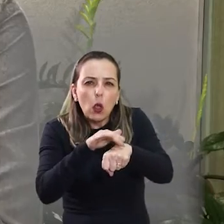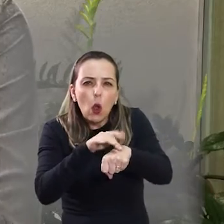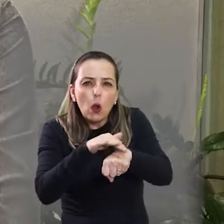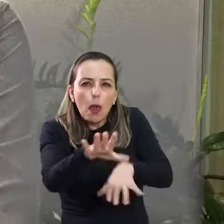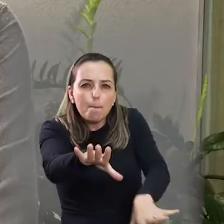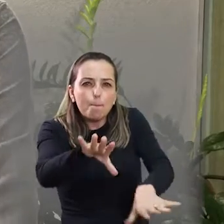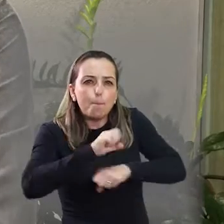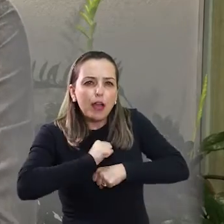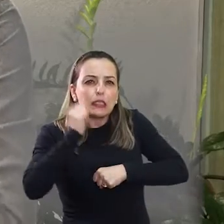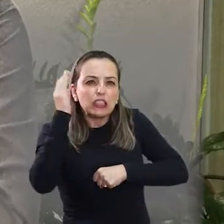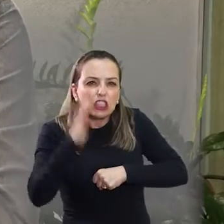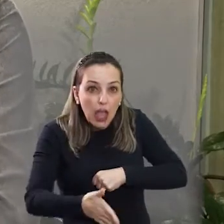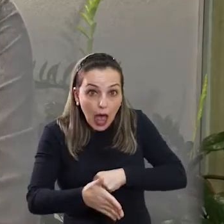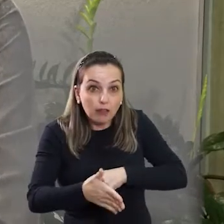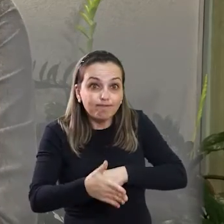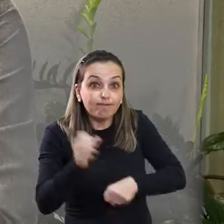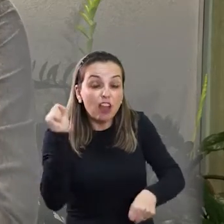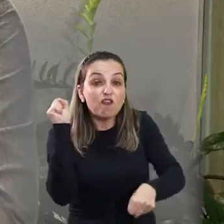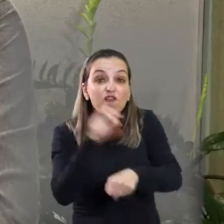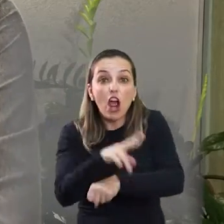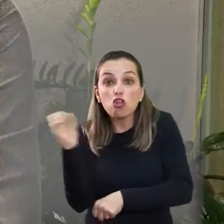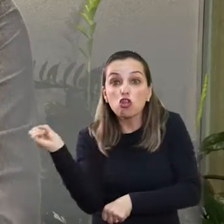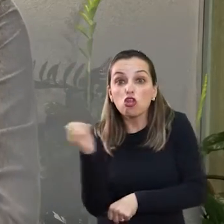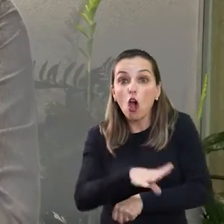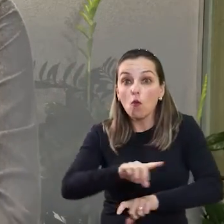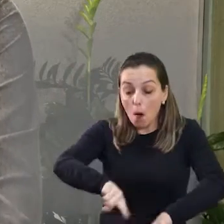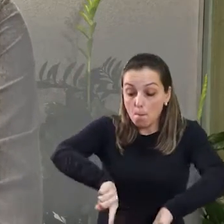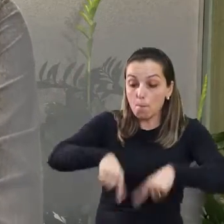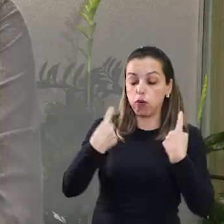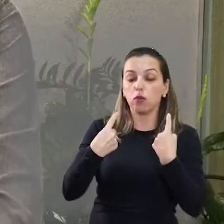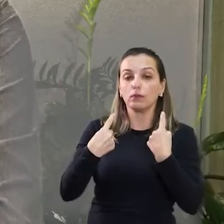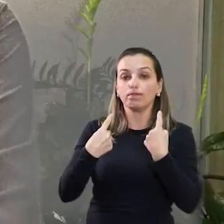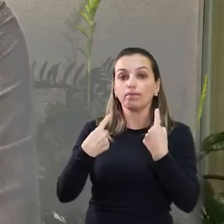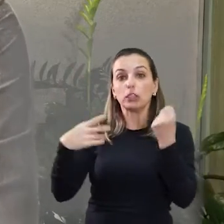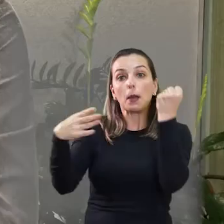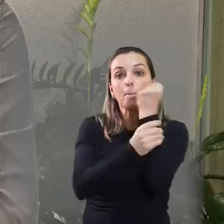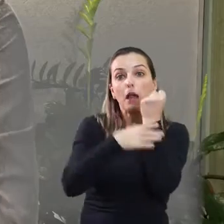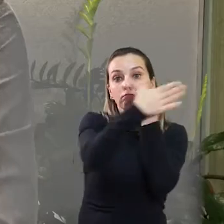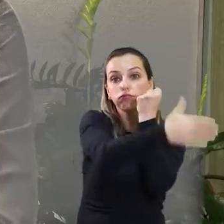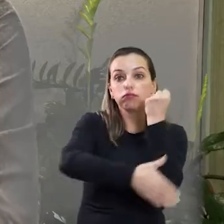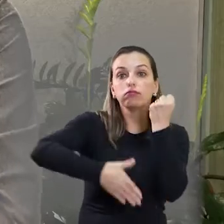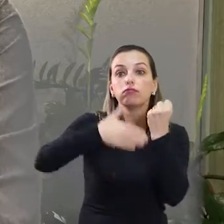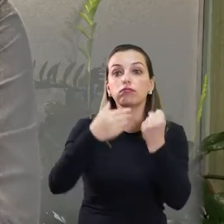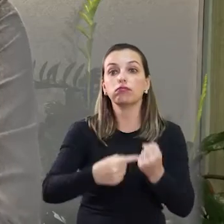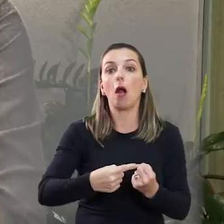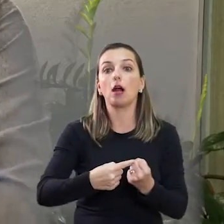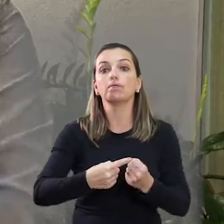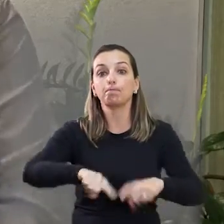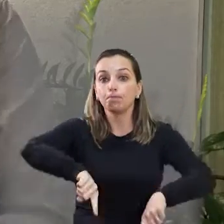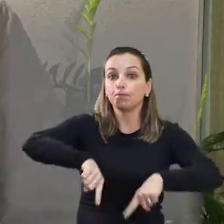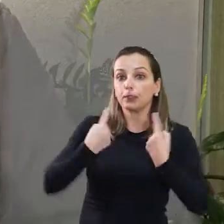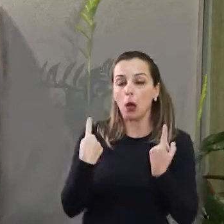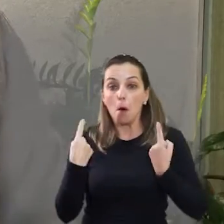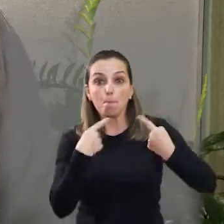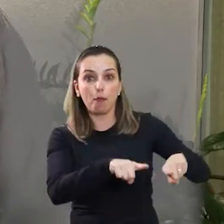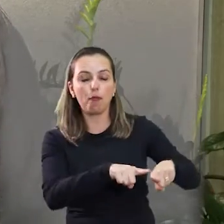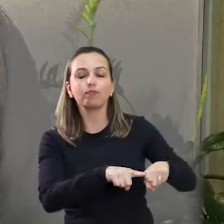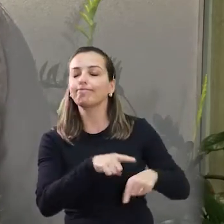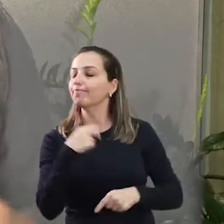que o vírus escape de anticorpos produzidos por pacientes que já superaram a Covid-19.